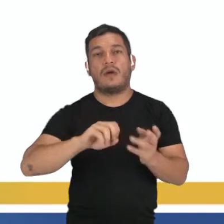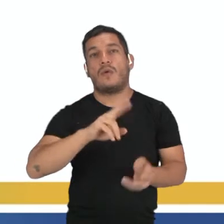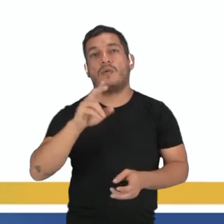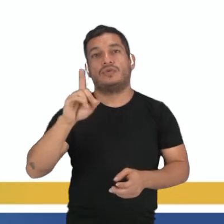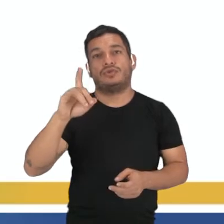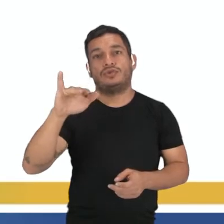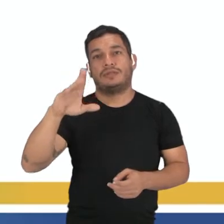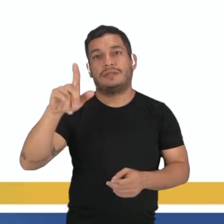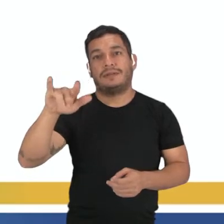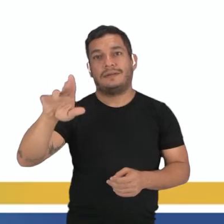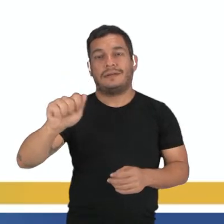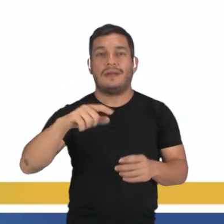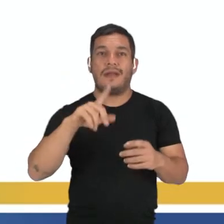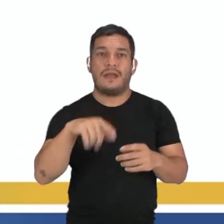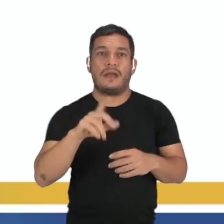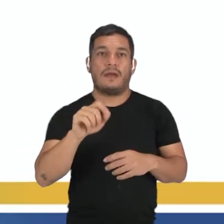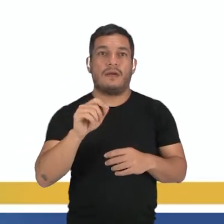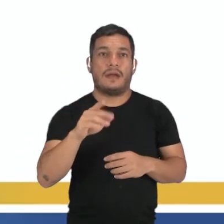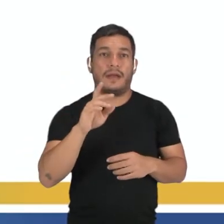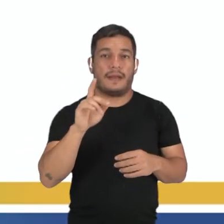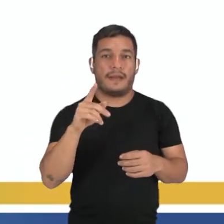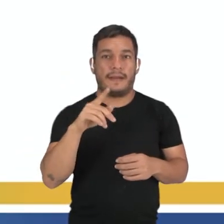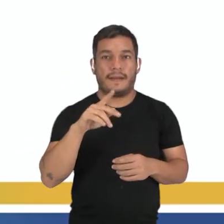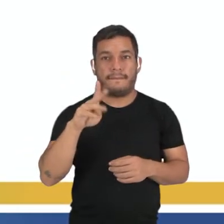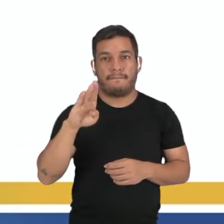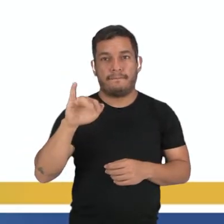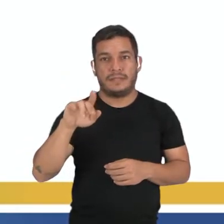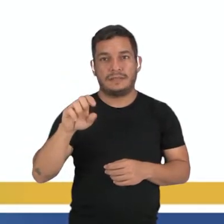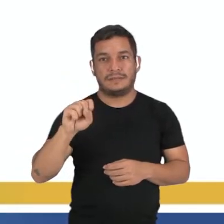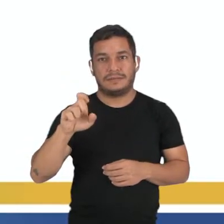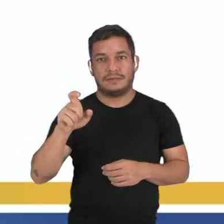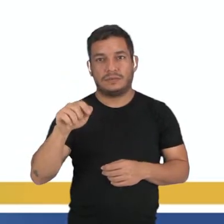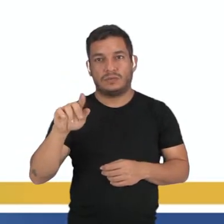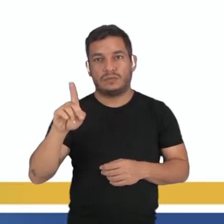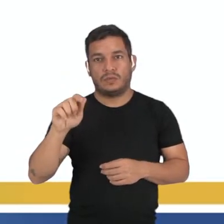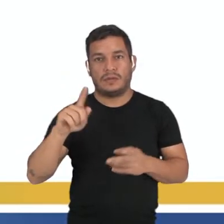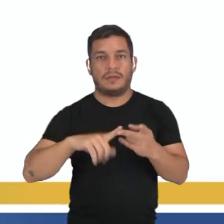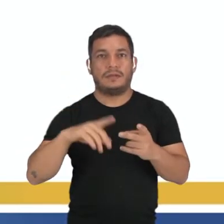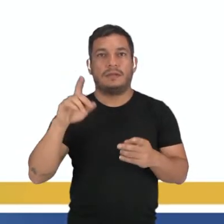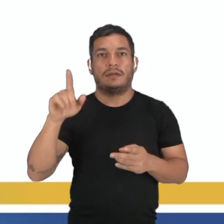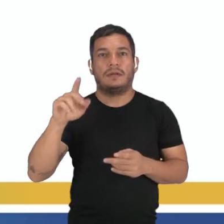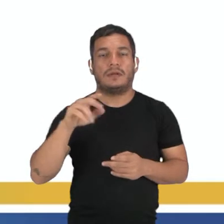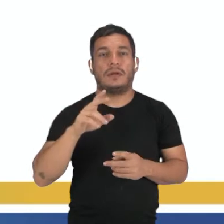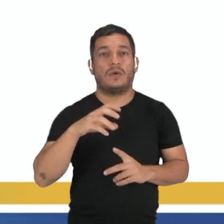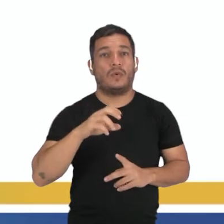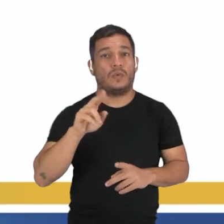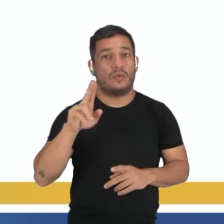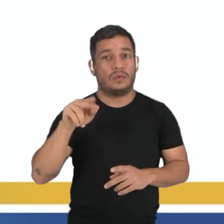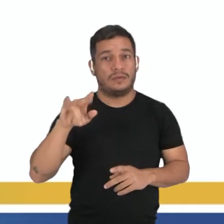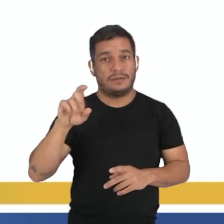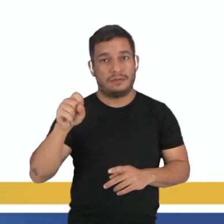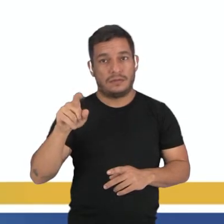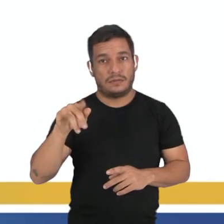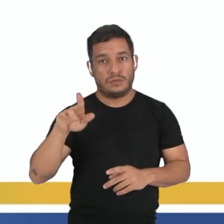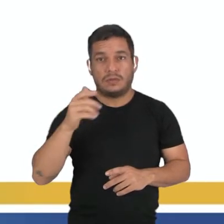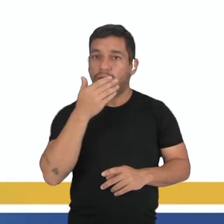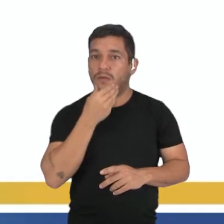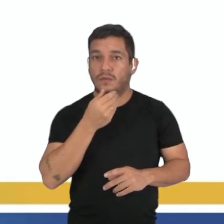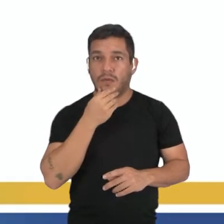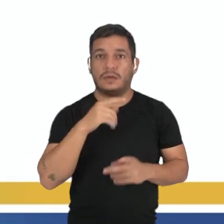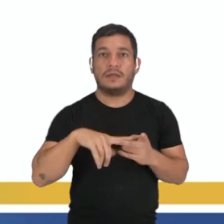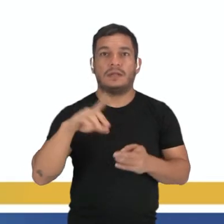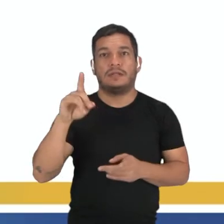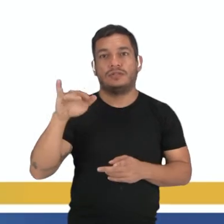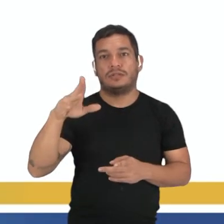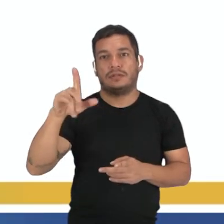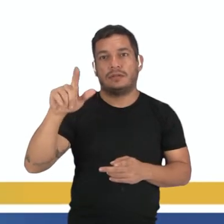monóclinas, a gente fala que é a reprodução bissexuada, díclina é a reprodução unissexuada masculina, e temos ainda a